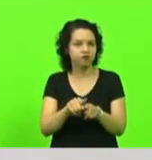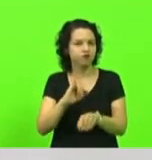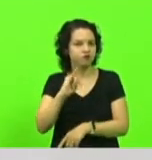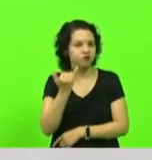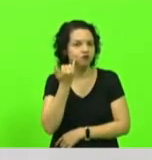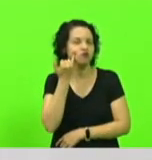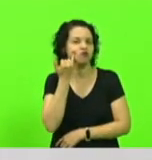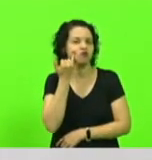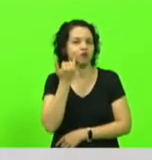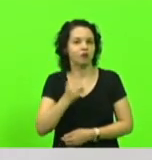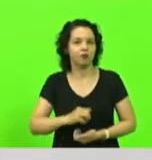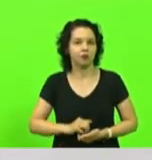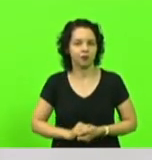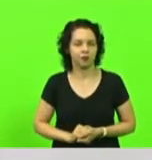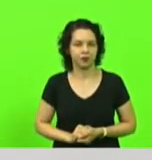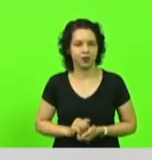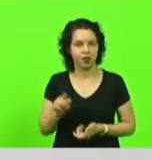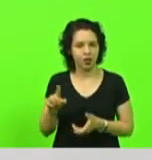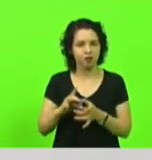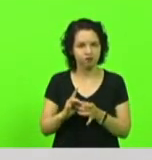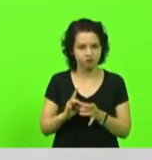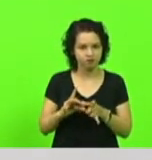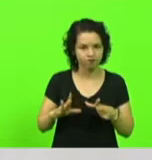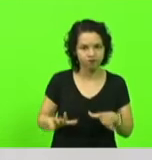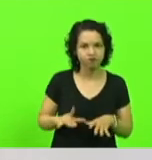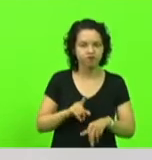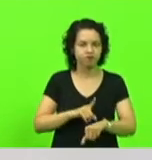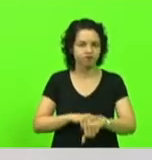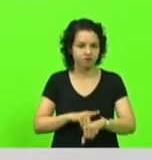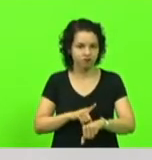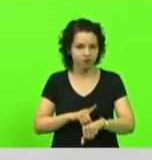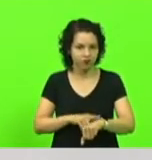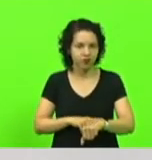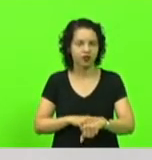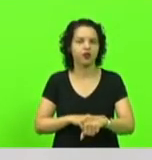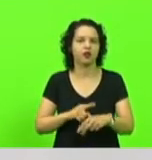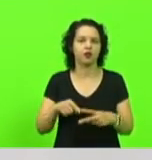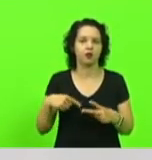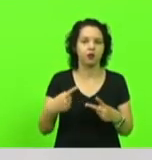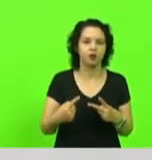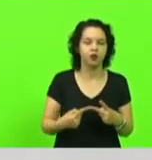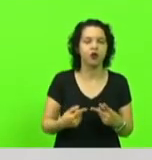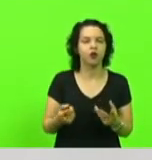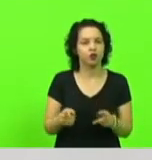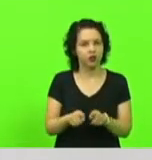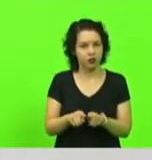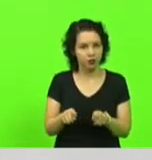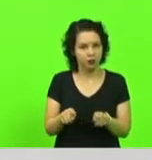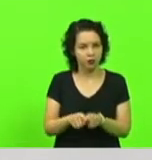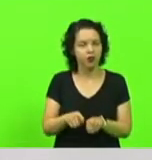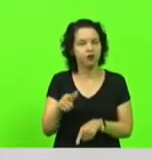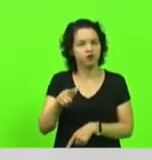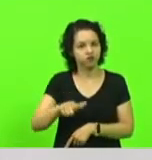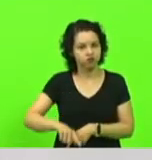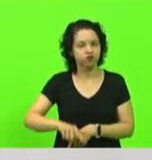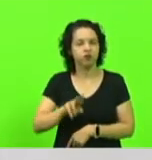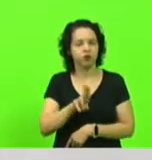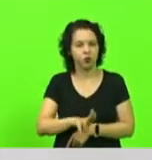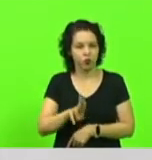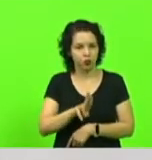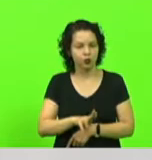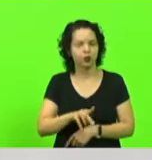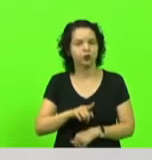que fez a abertura do espaço e, em seguida, o deputado Gessélio Lopes também vai fazer uso da palavra.